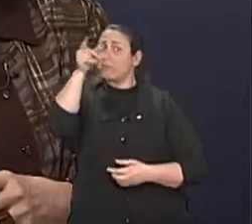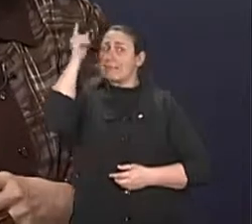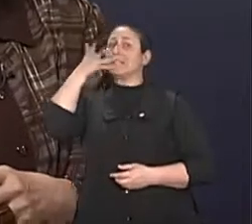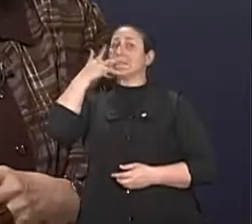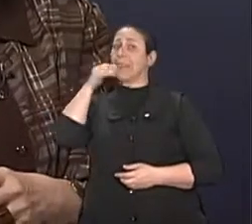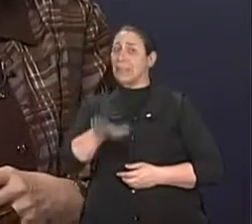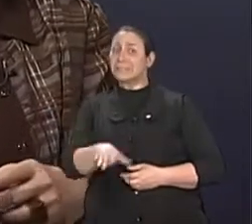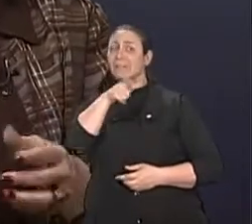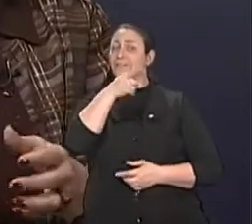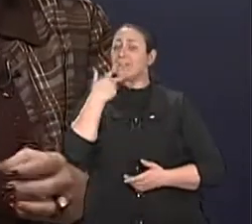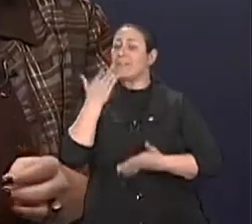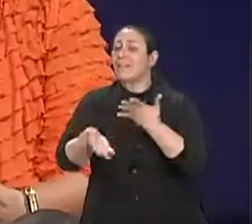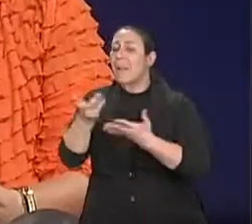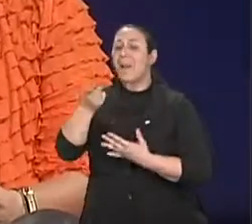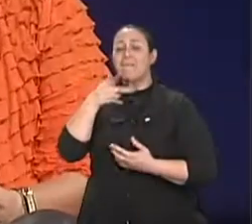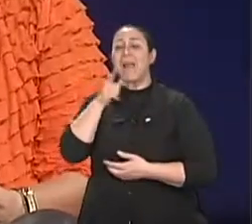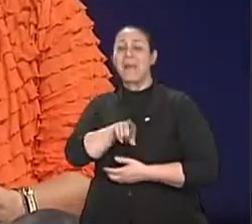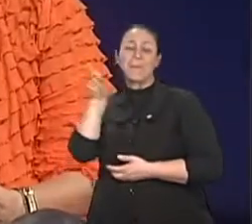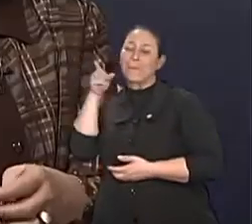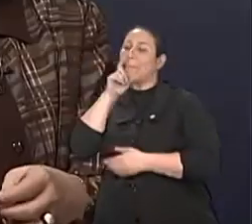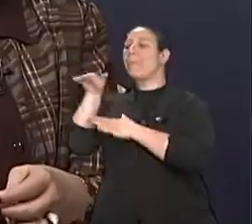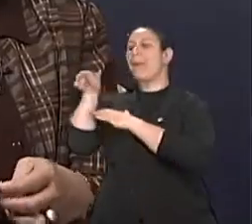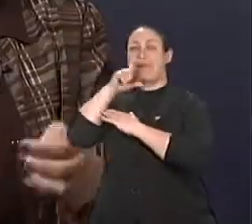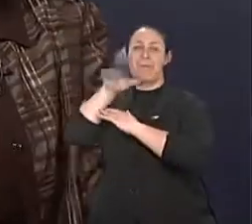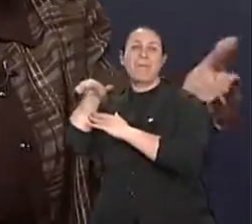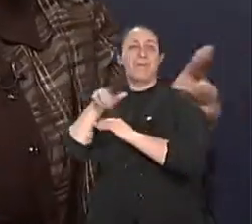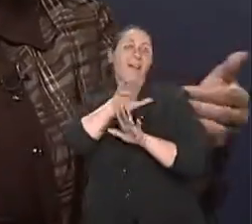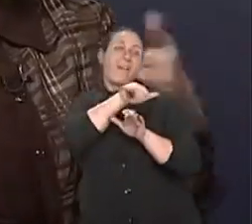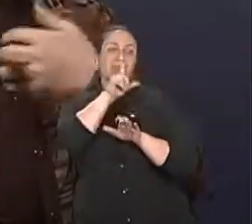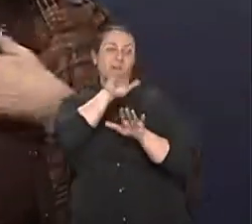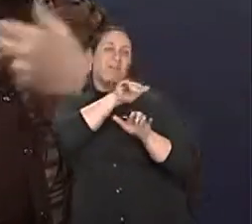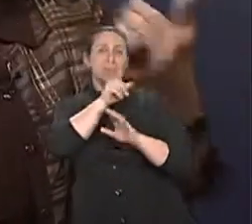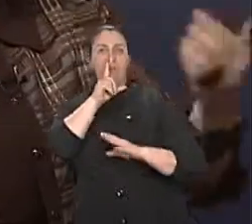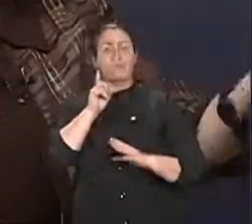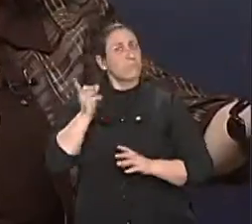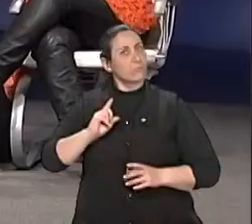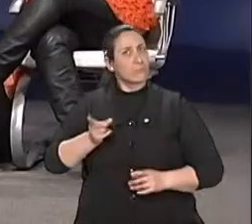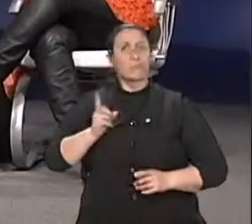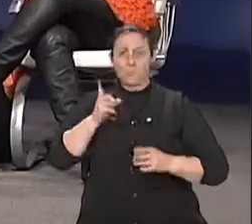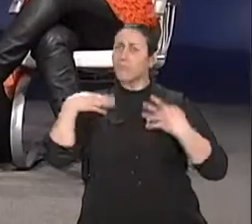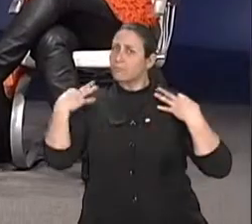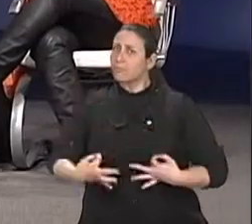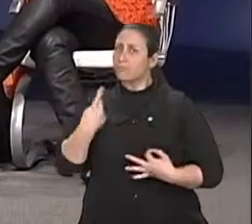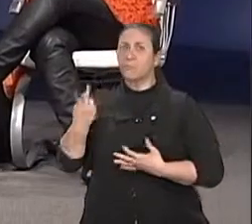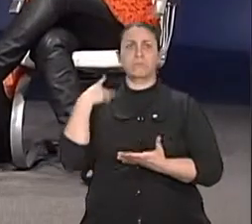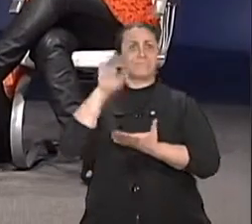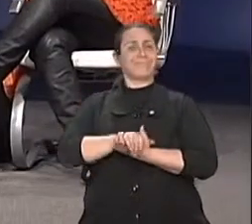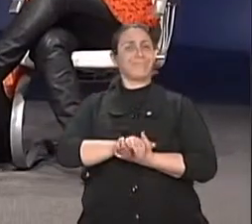pai deveria cuidar. Ou seja, aí não é relação de casal. Não. No momento que eu sou teu pai, eu tenho direito de